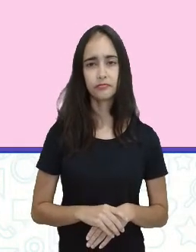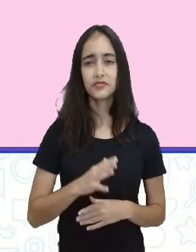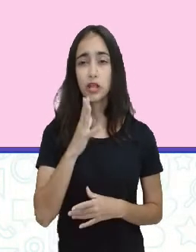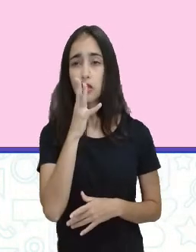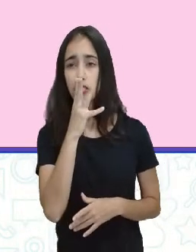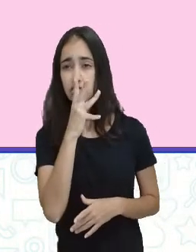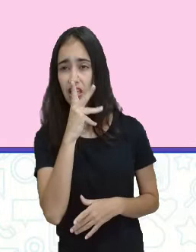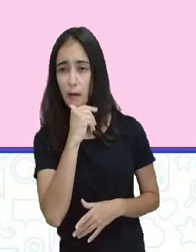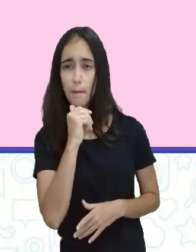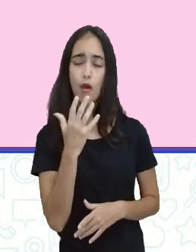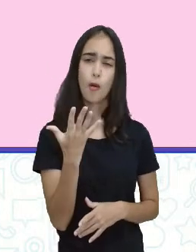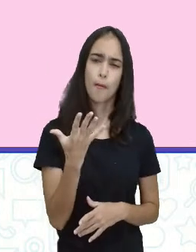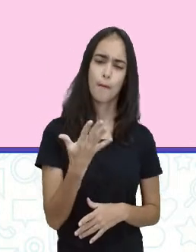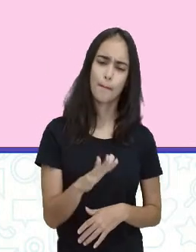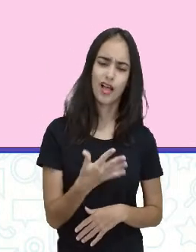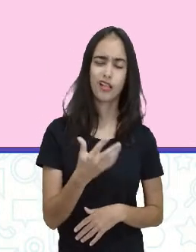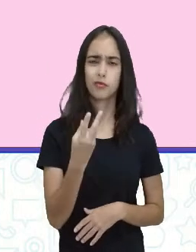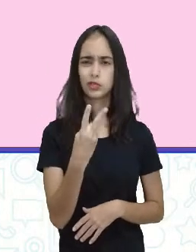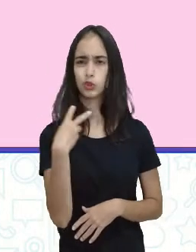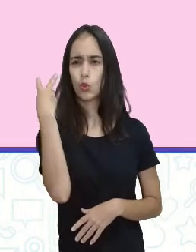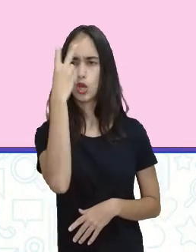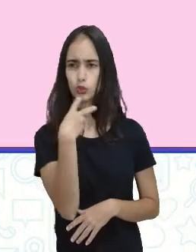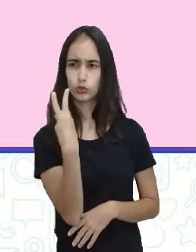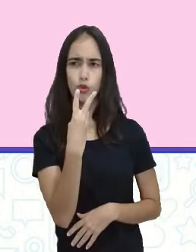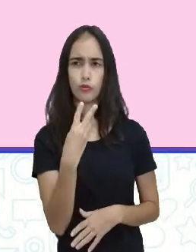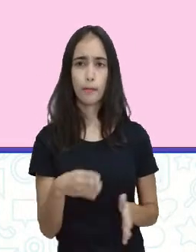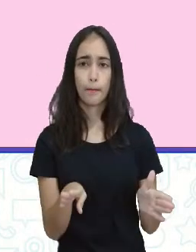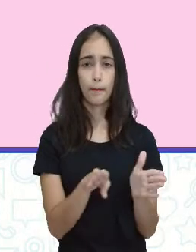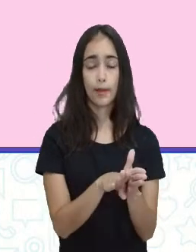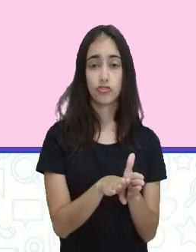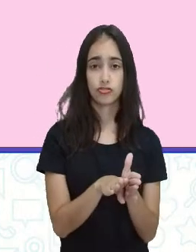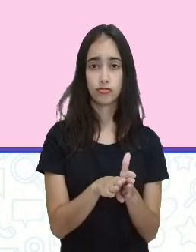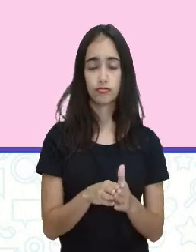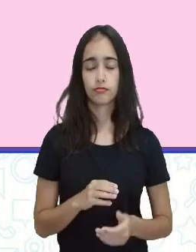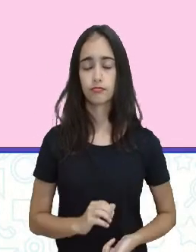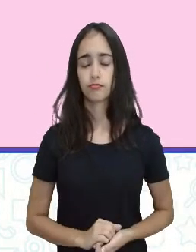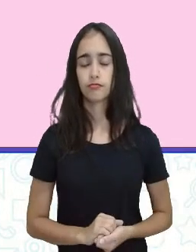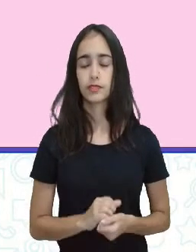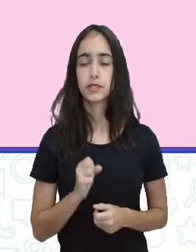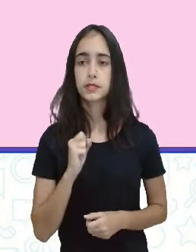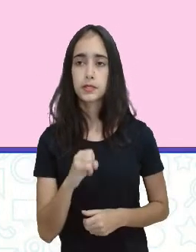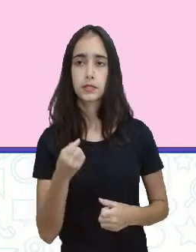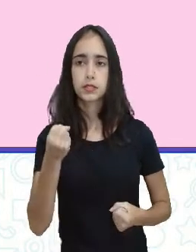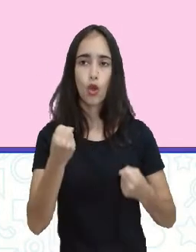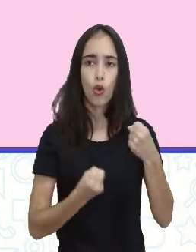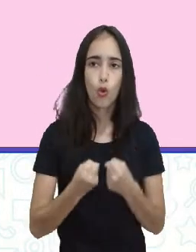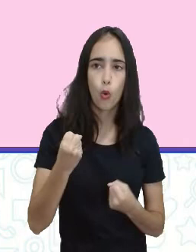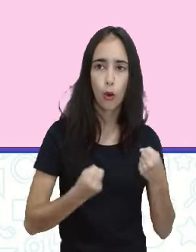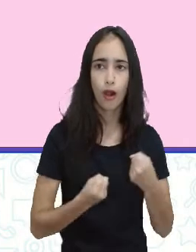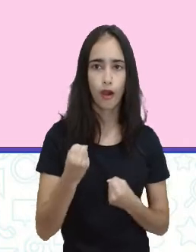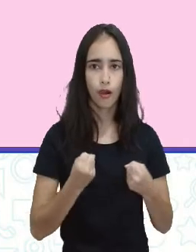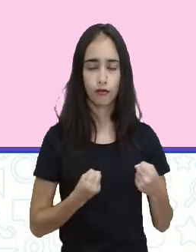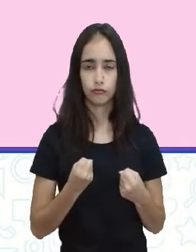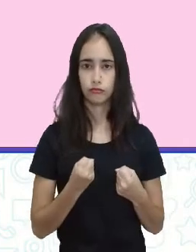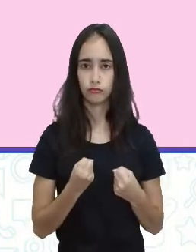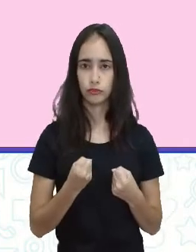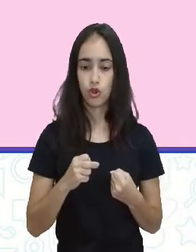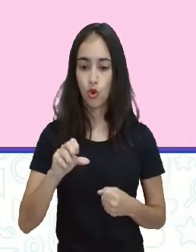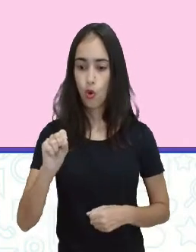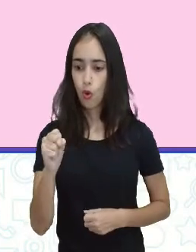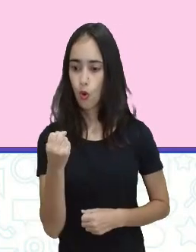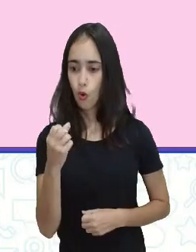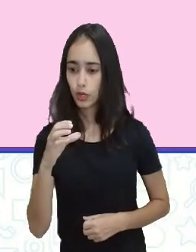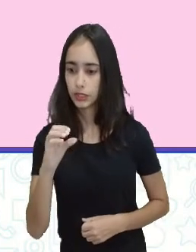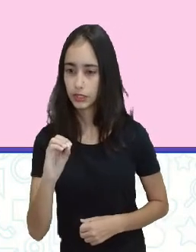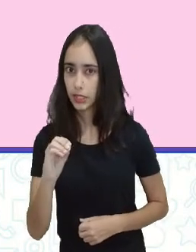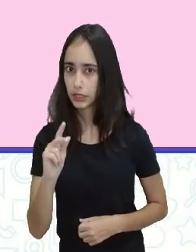duas horas para chegar ao seu destino. Se esse automóvel estivesse a 80 km por hora,